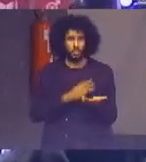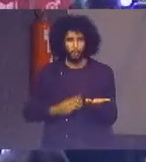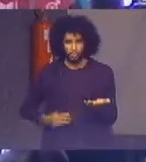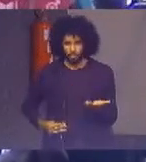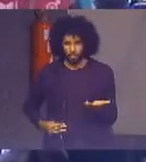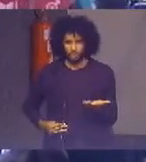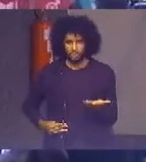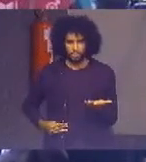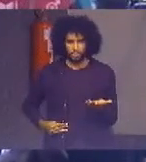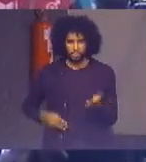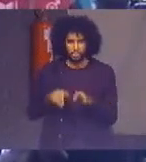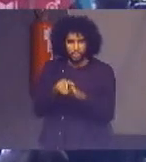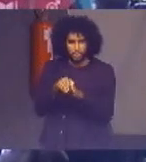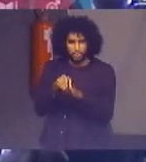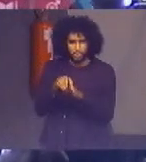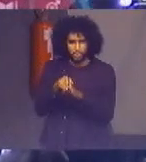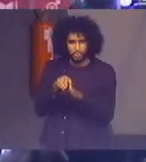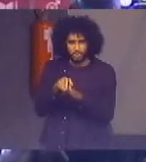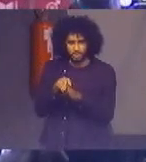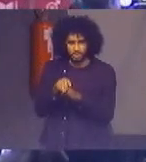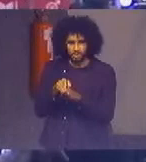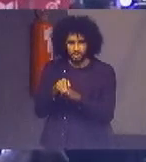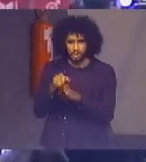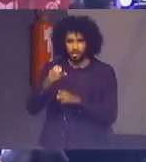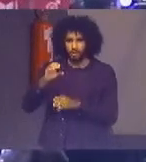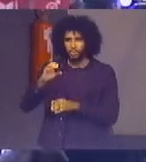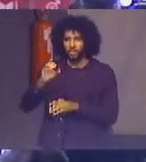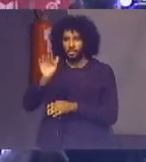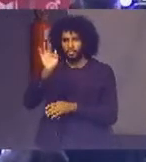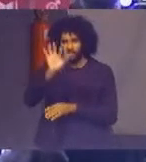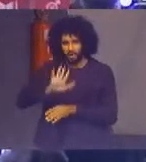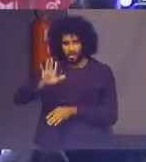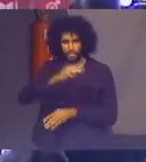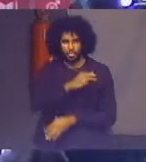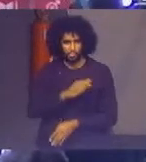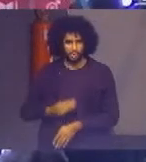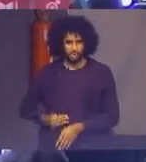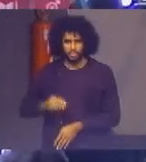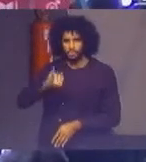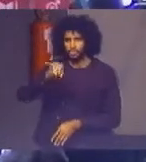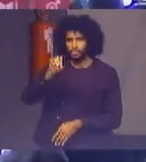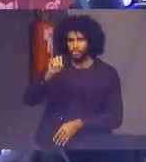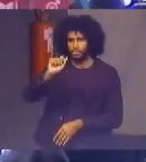Justiça e do Conselho da Justiça Federal, ministro João Otávio de Noronha.